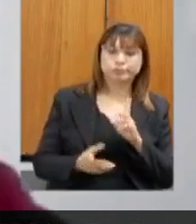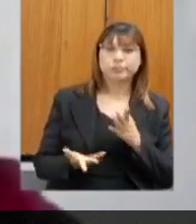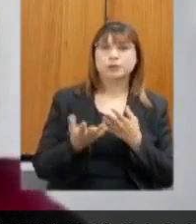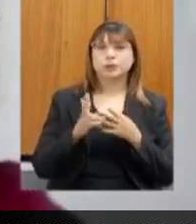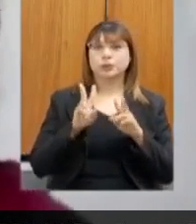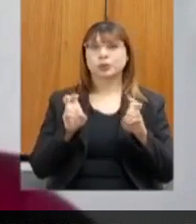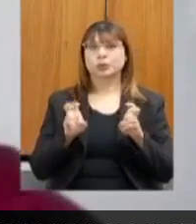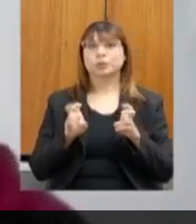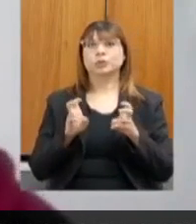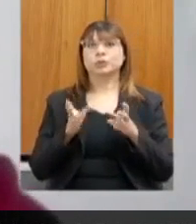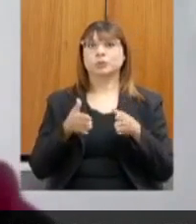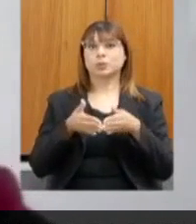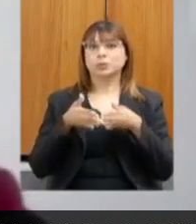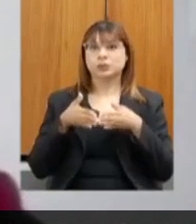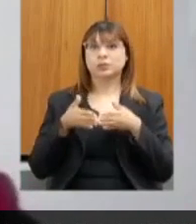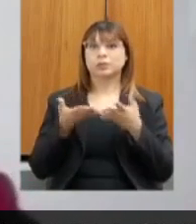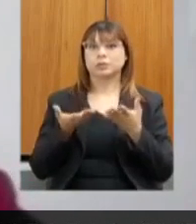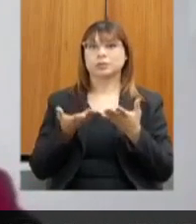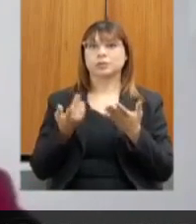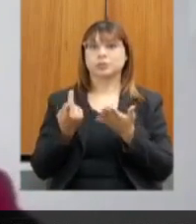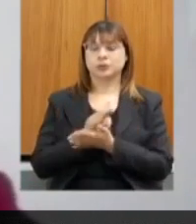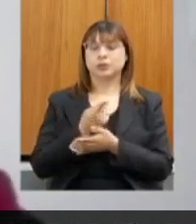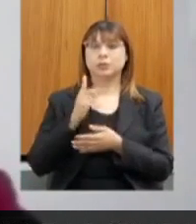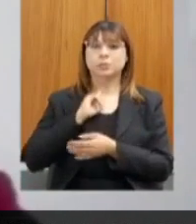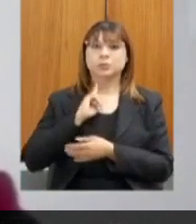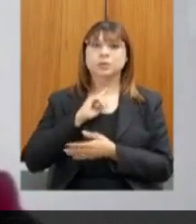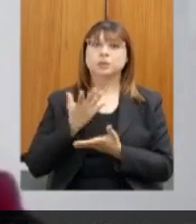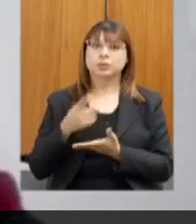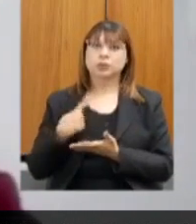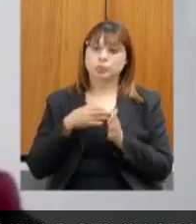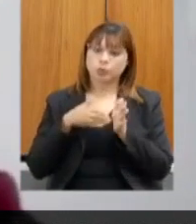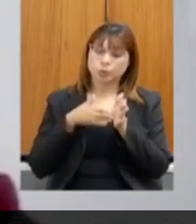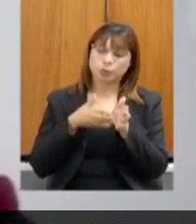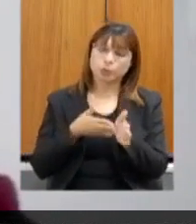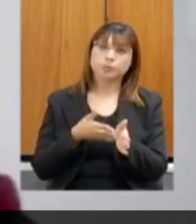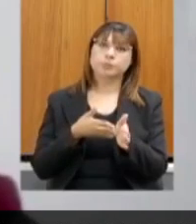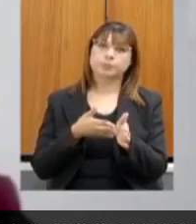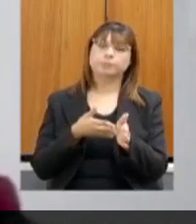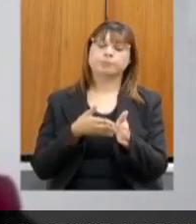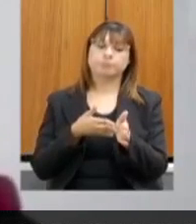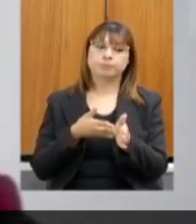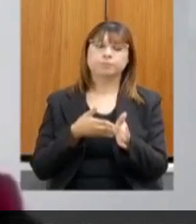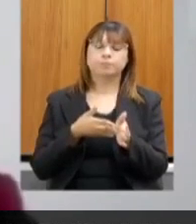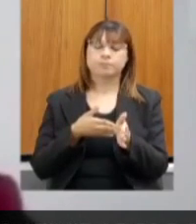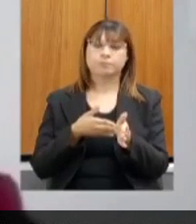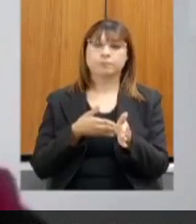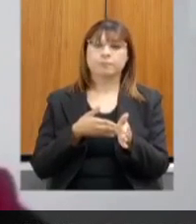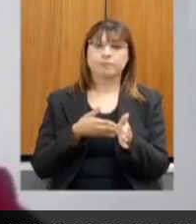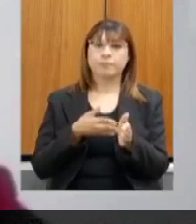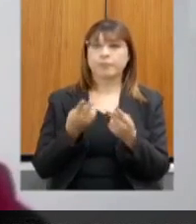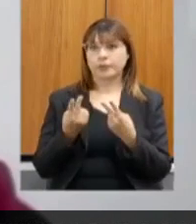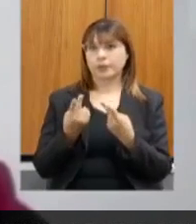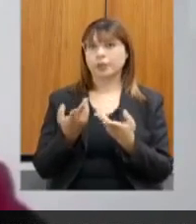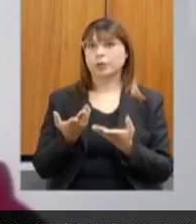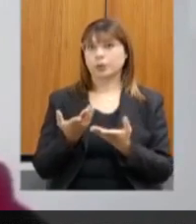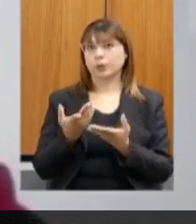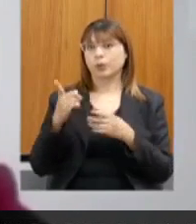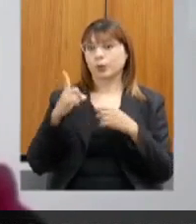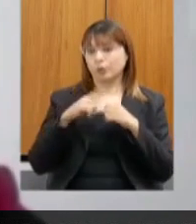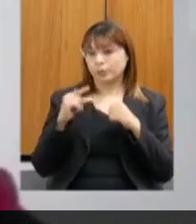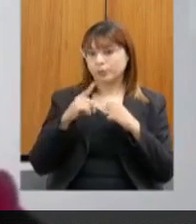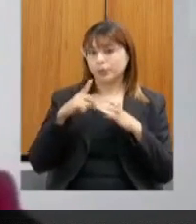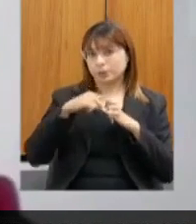licenciamento ser tratado aqui em Minas Gerais. Enfim, a gente vai acompanhar de perto, assim como esse empreendimento, todos os